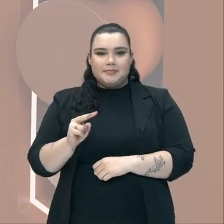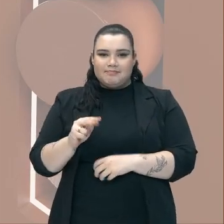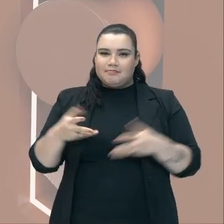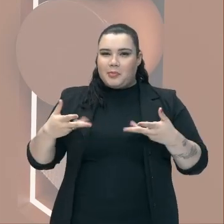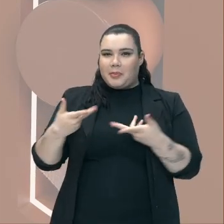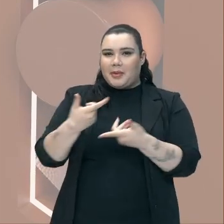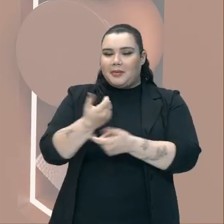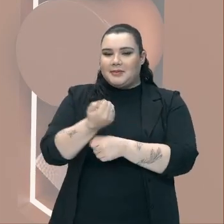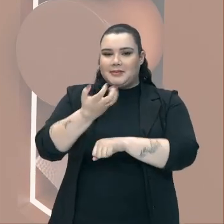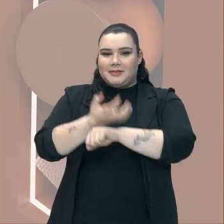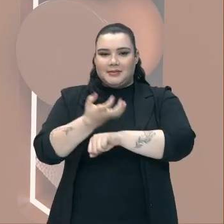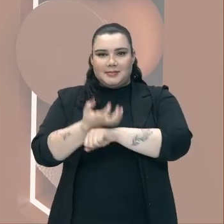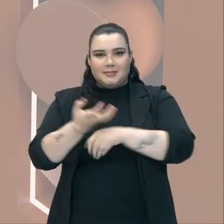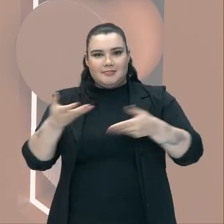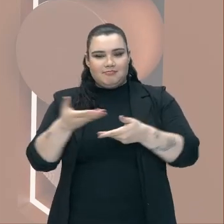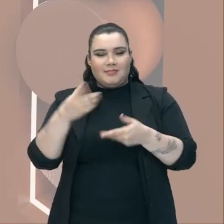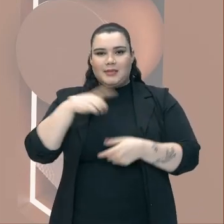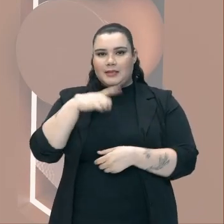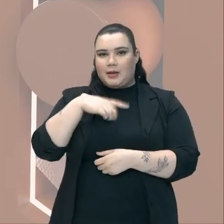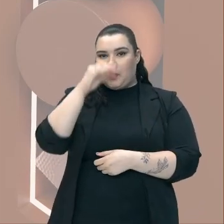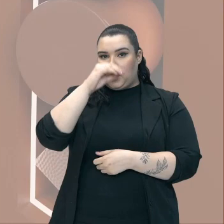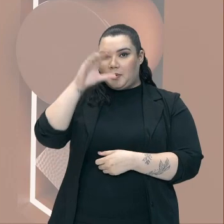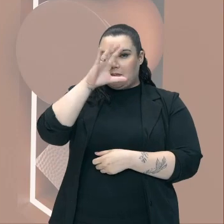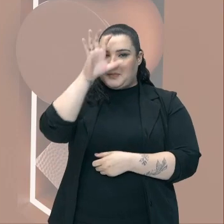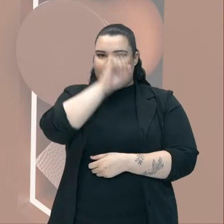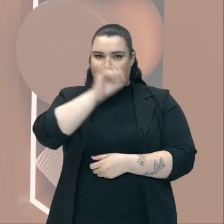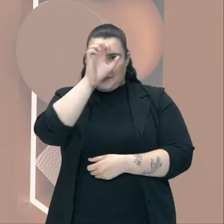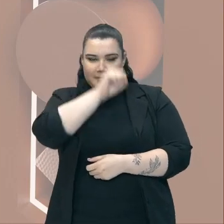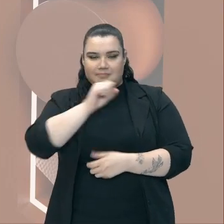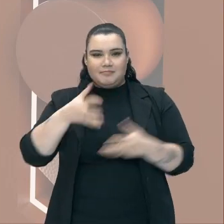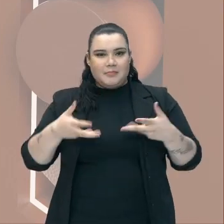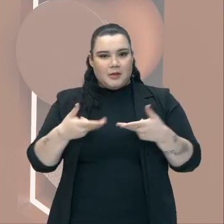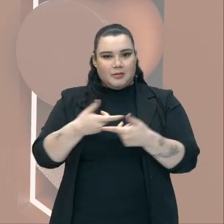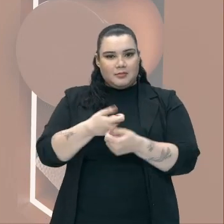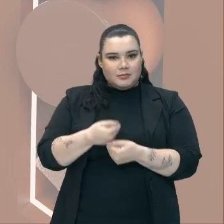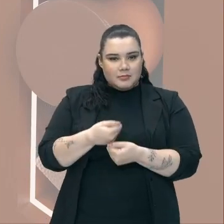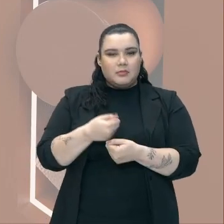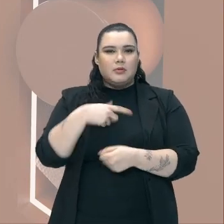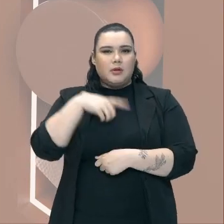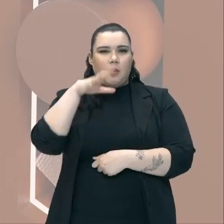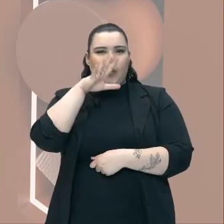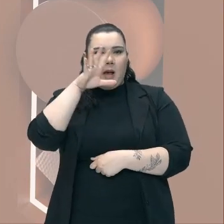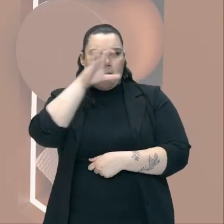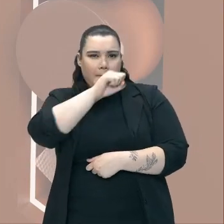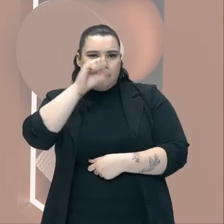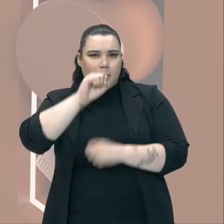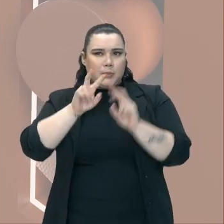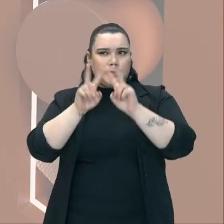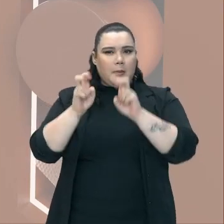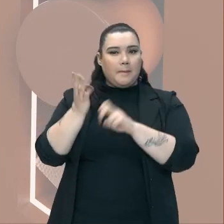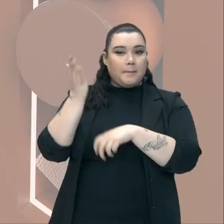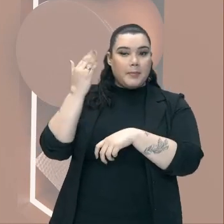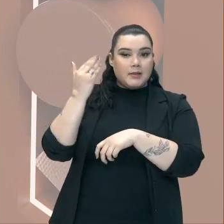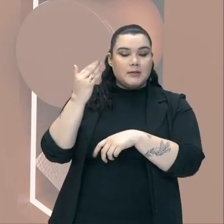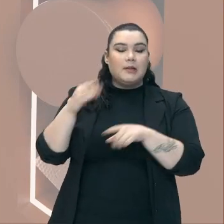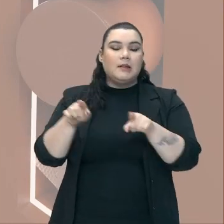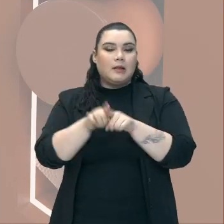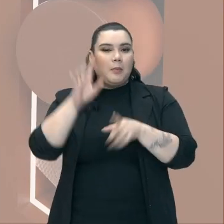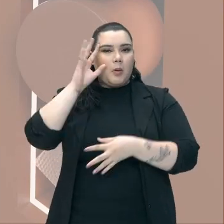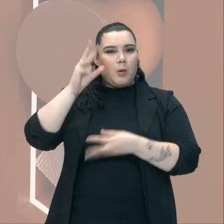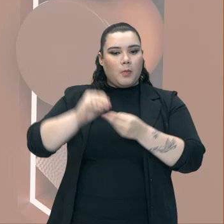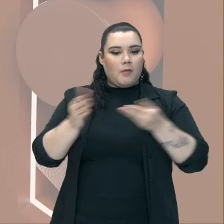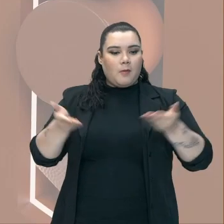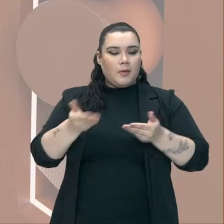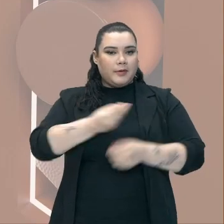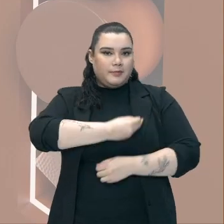maravilhosa Que agrega muito nosso conhecimento Não apenas conhecendo o passado Mas também compreendendo o nosso presente